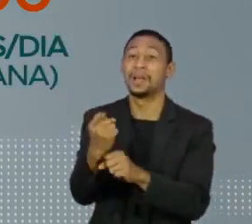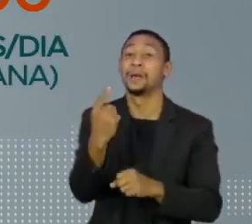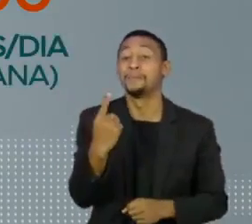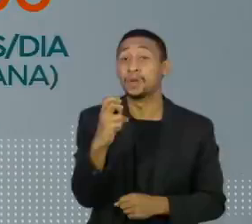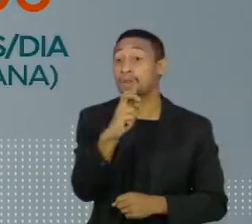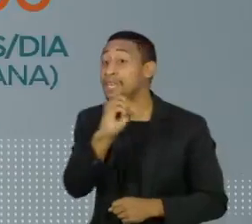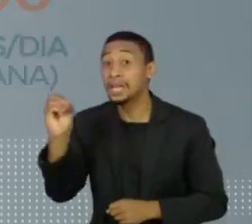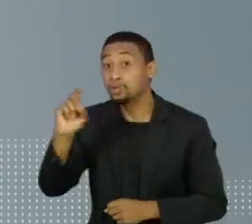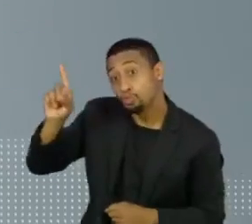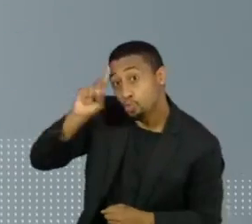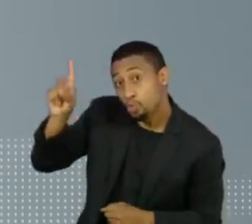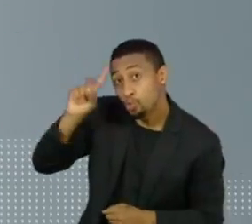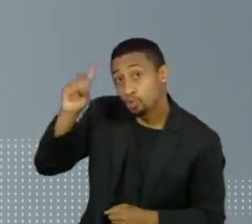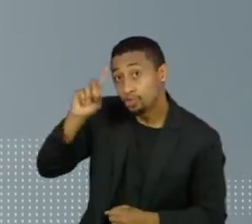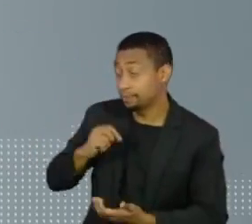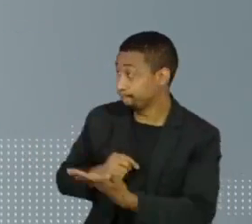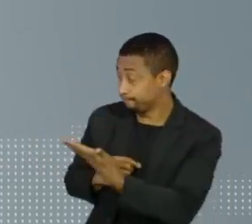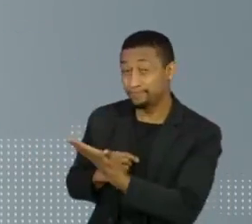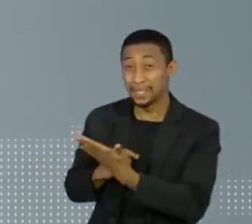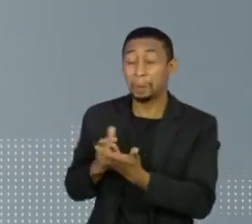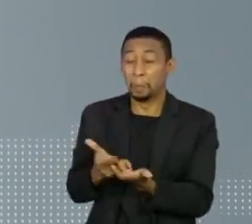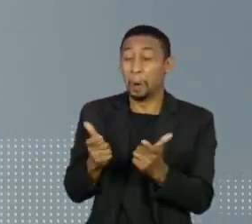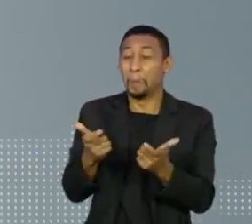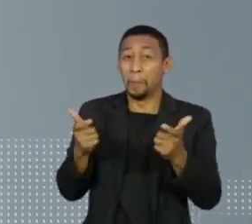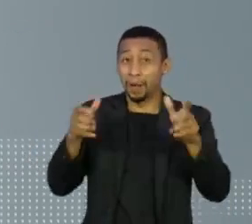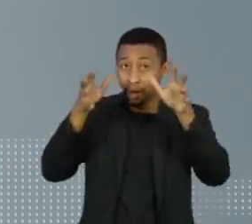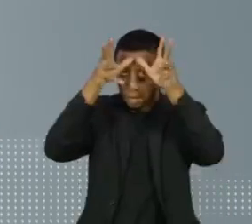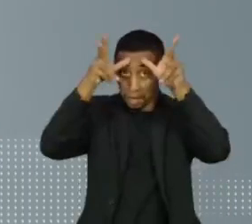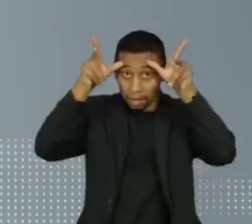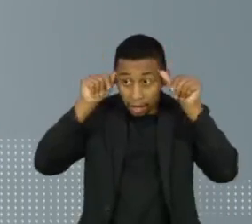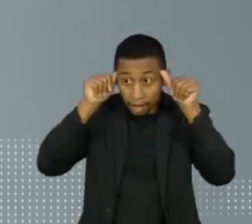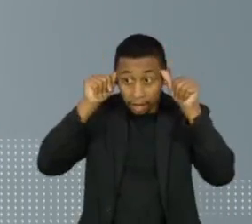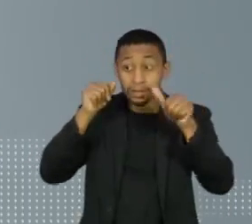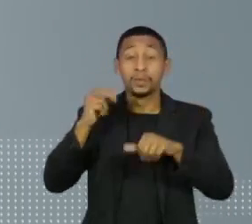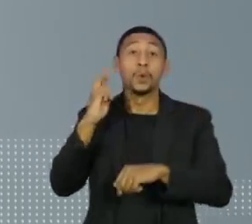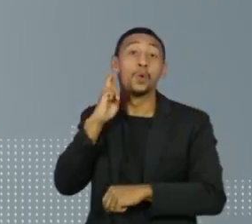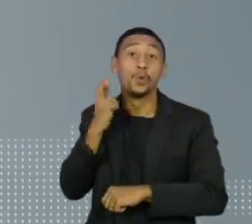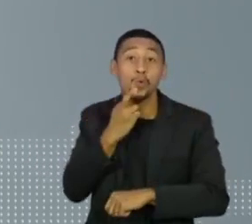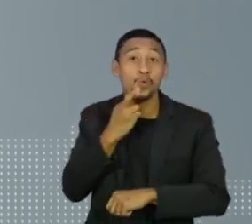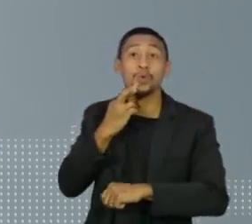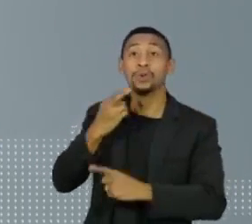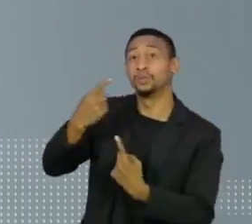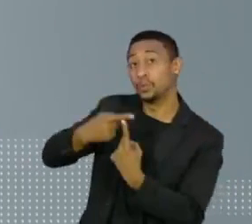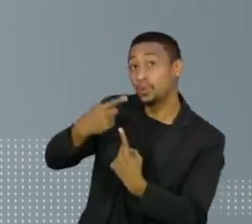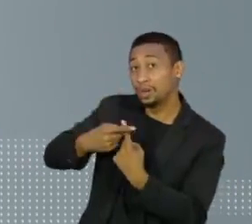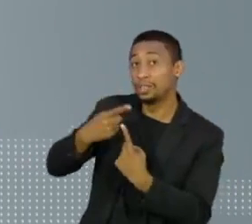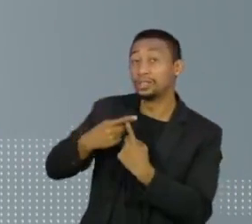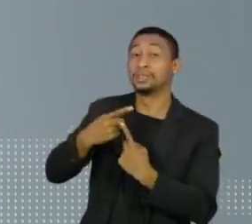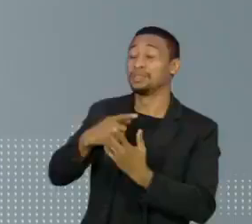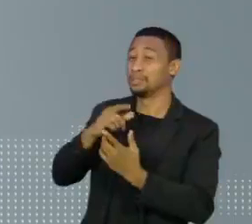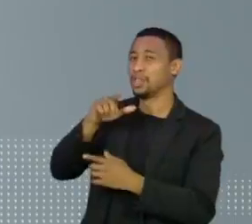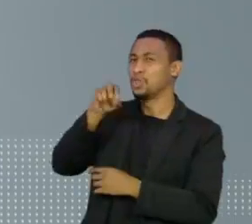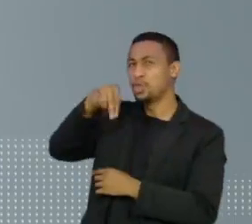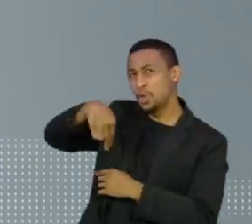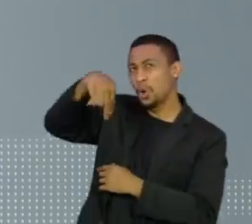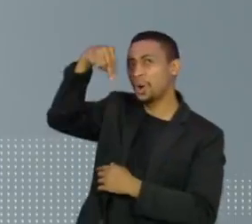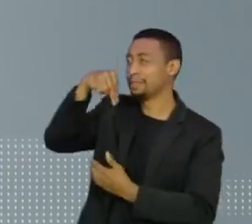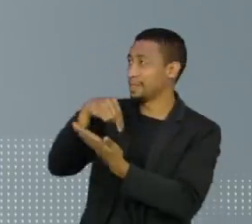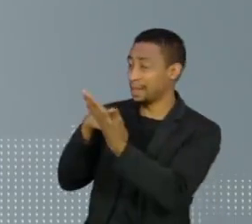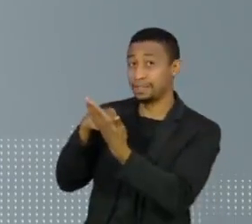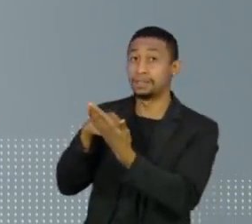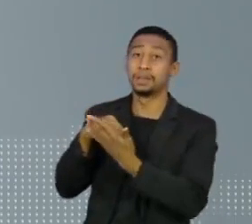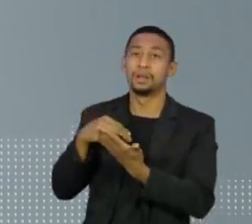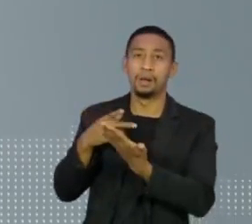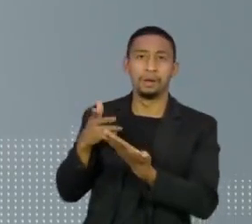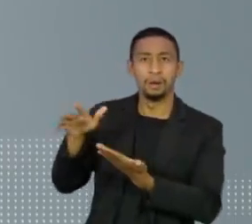.500 por dia. Números que sobem no Acre, Rondônia, Tocantins, todo o Nordeste, com exceção de